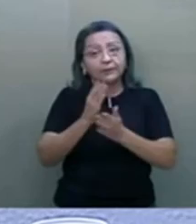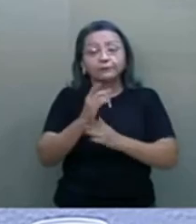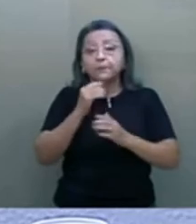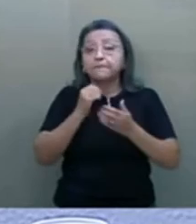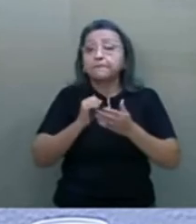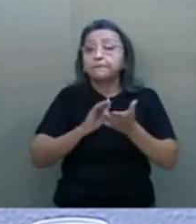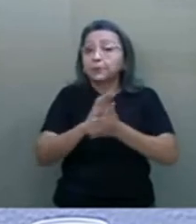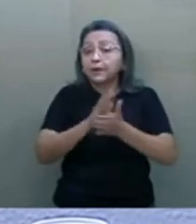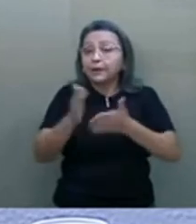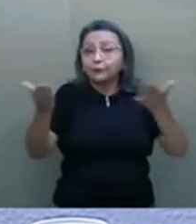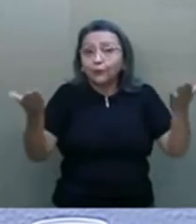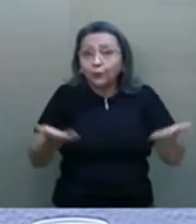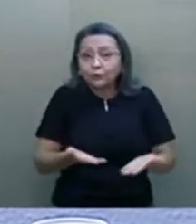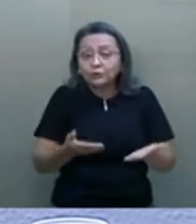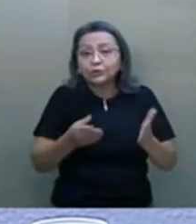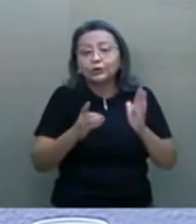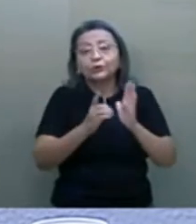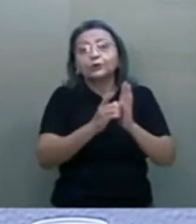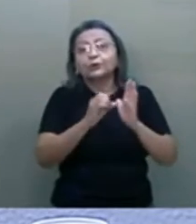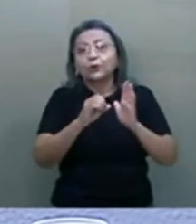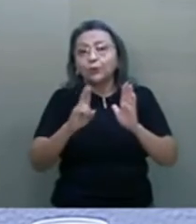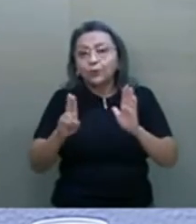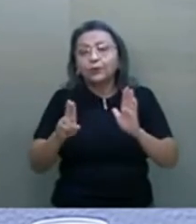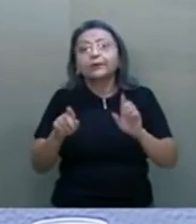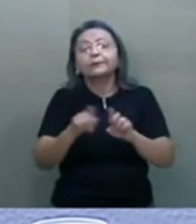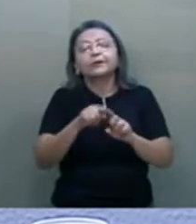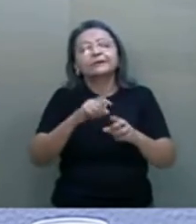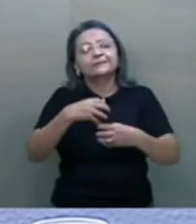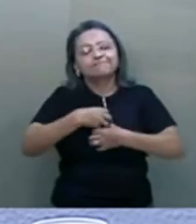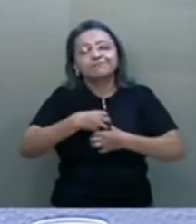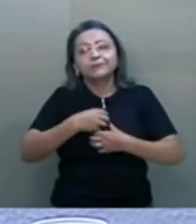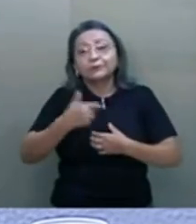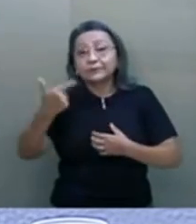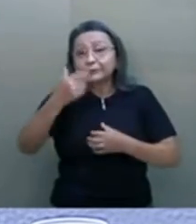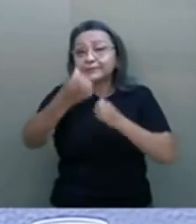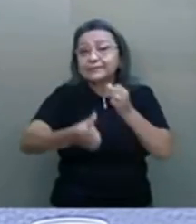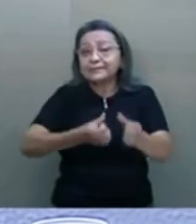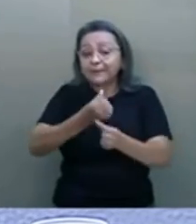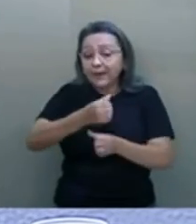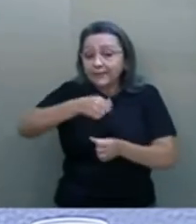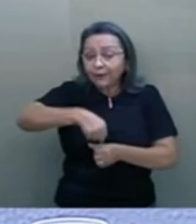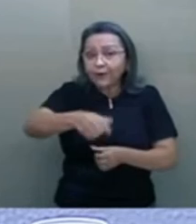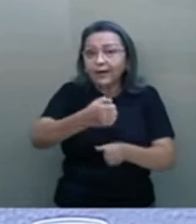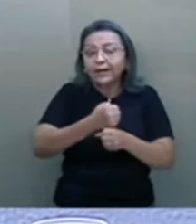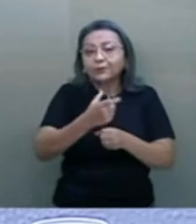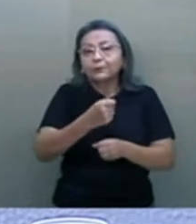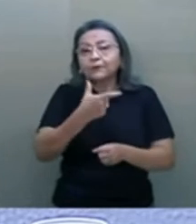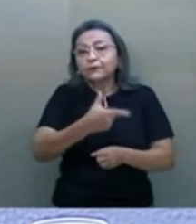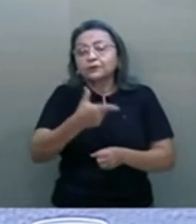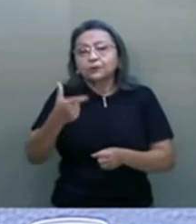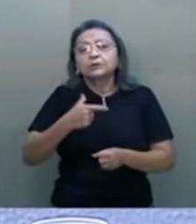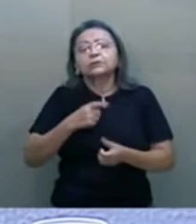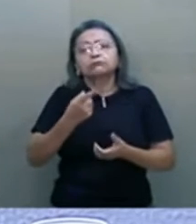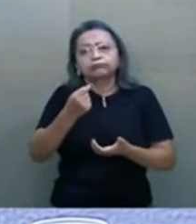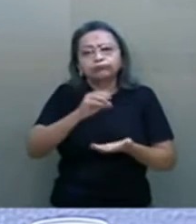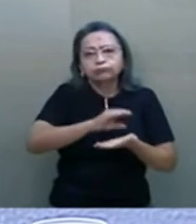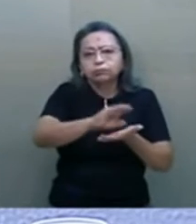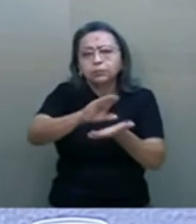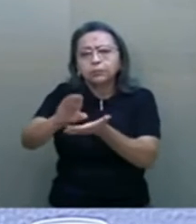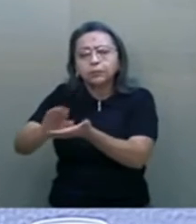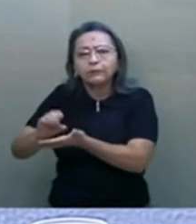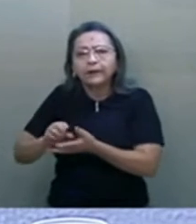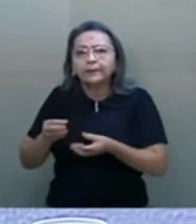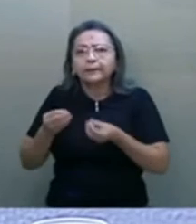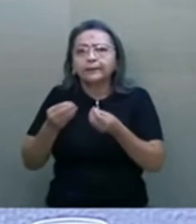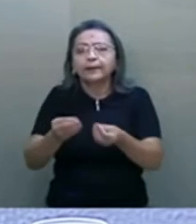hoje, no Diário Oficial. E a gente acredita que, no segundo semestre deste ano, os recursos já vão chegar aos cidadãos